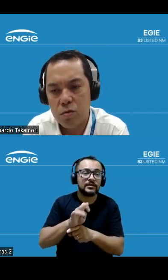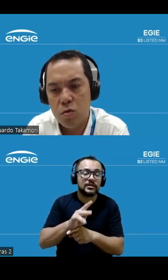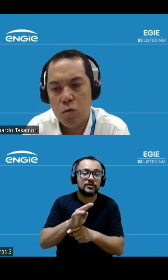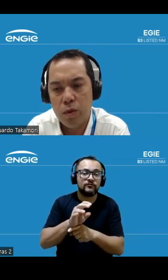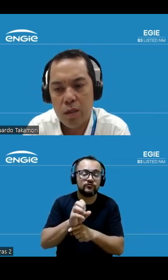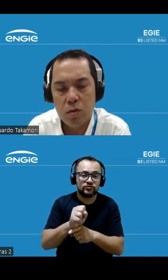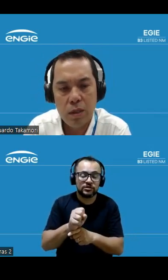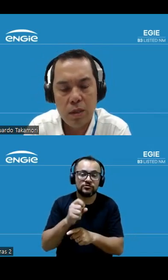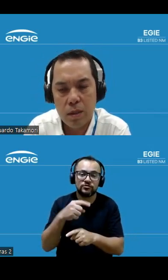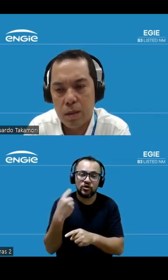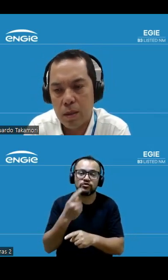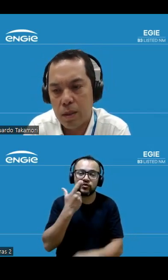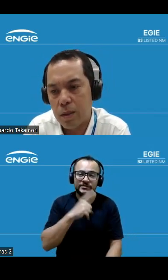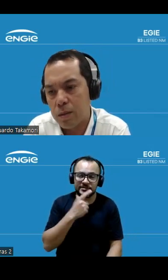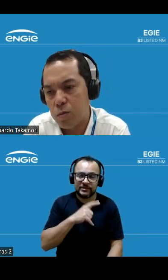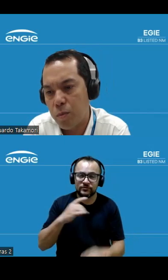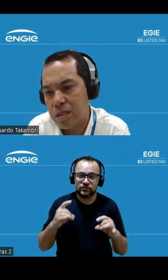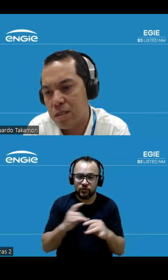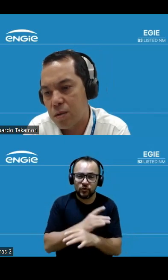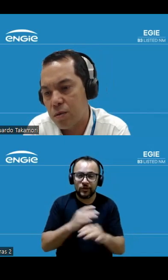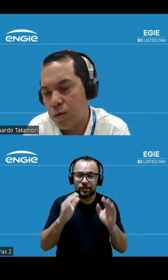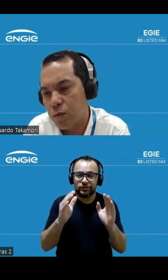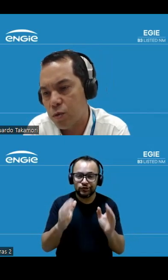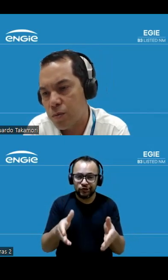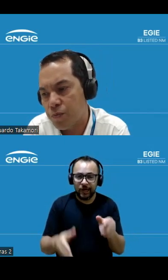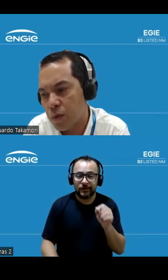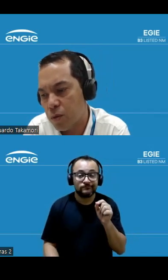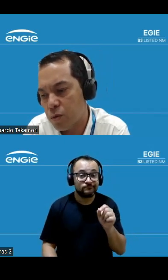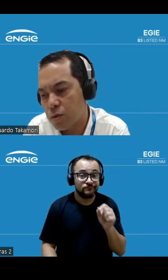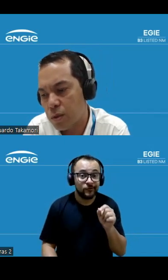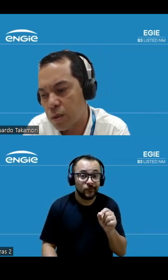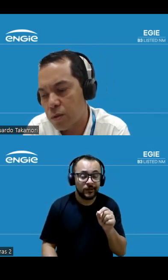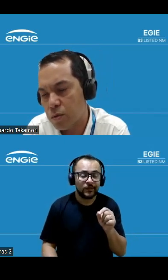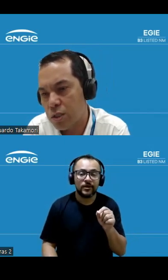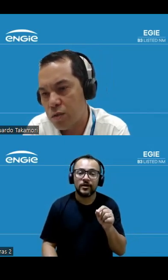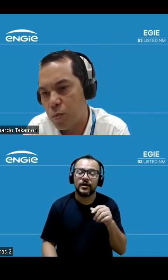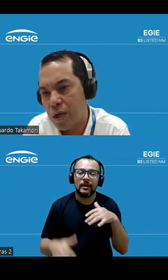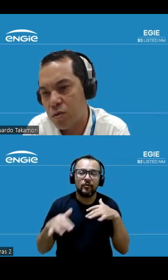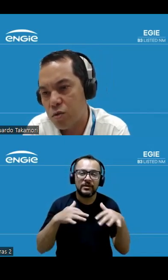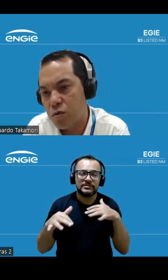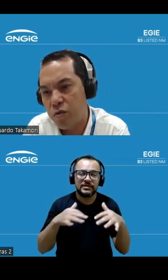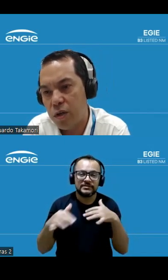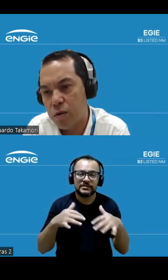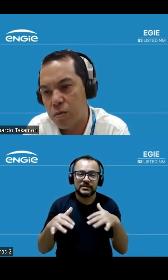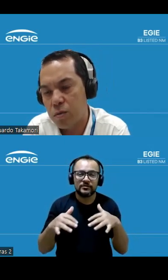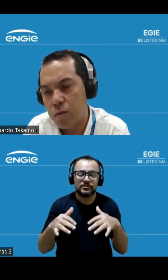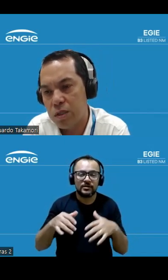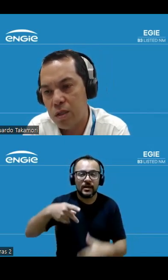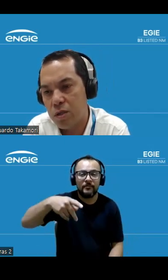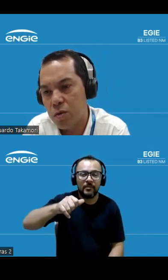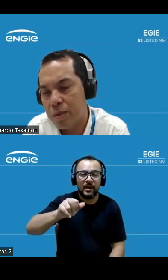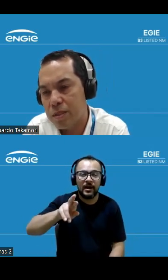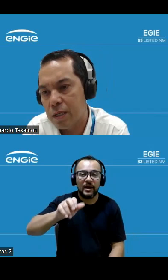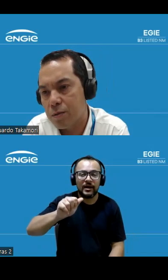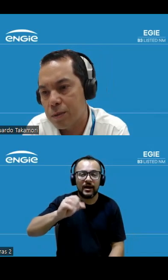conseguimos concluir toda a desmobilização dos dos ativos de Paracatu que sofreram o